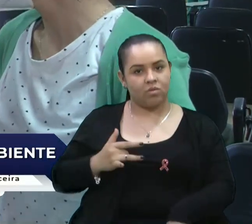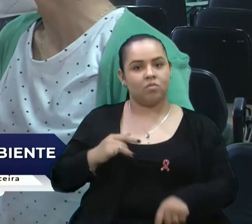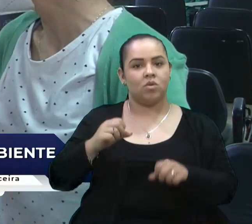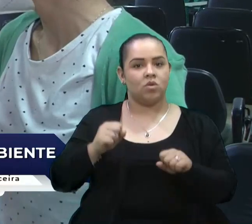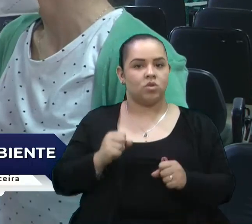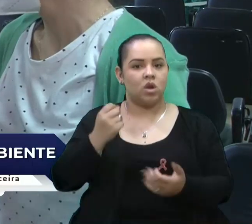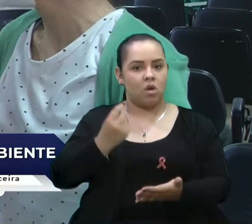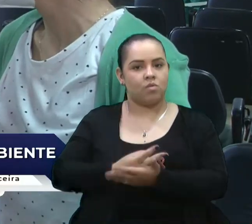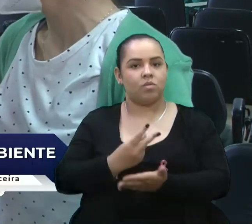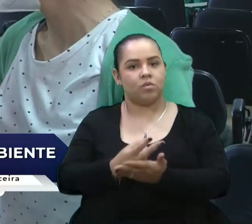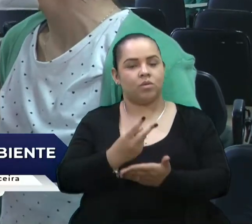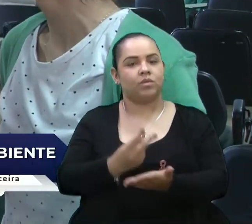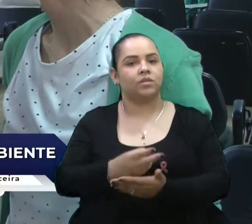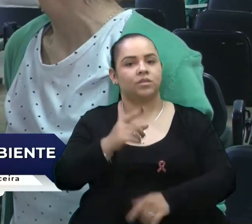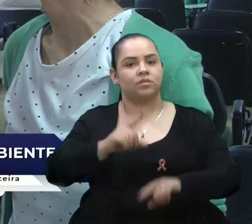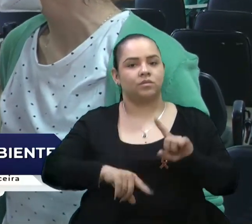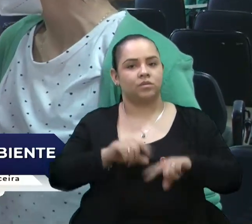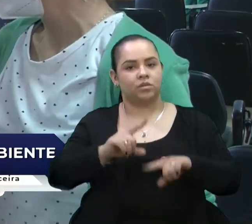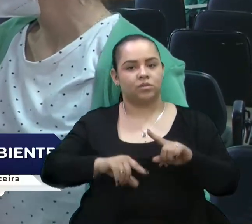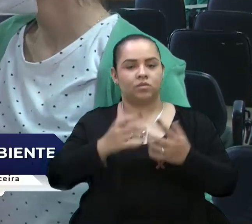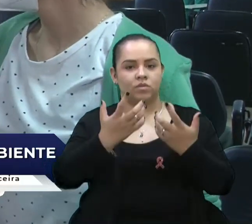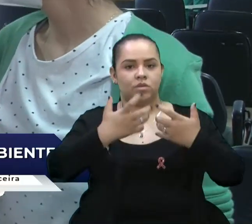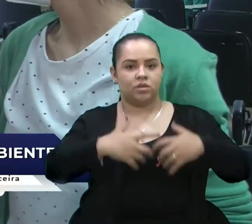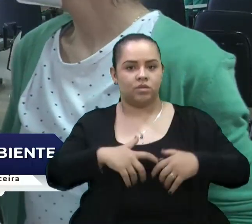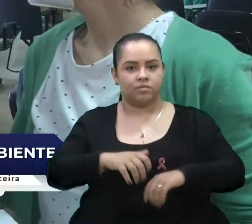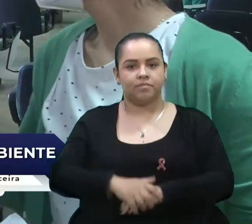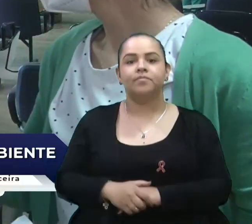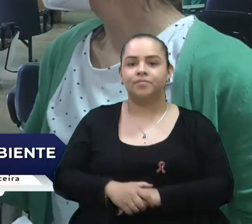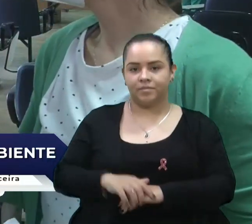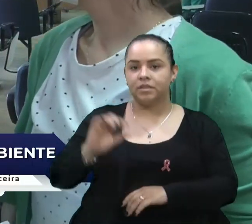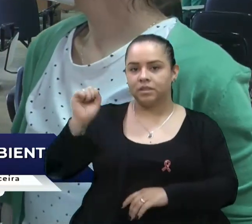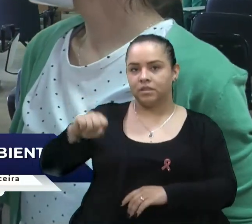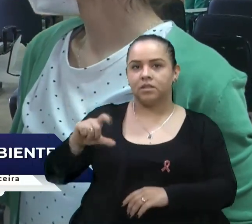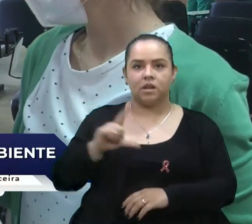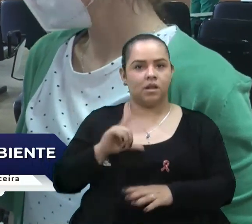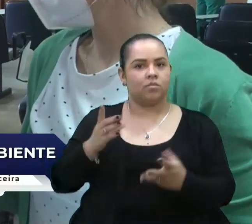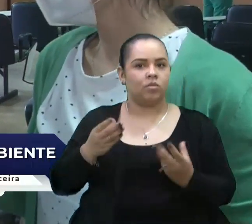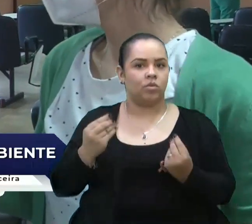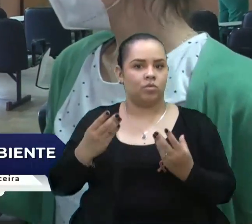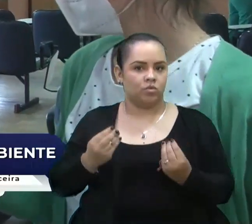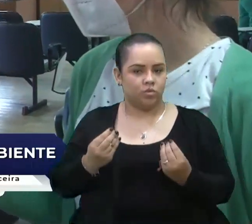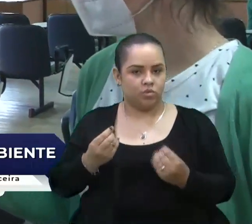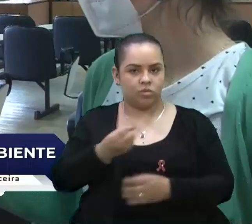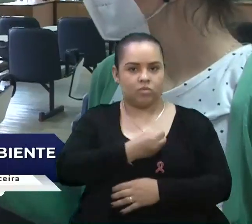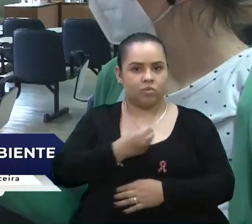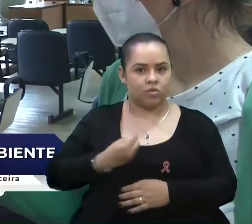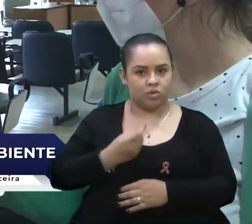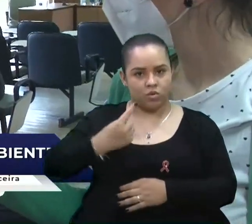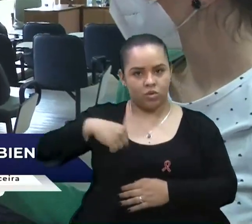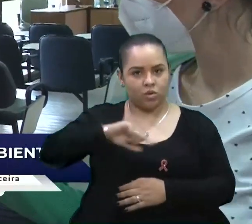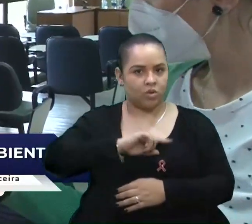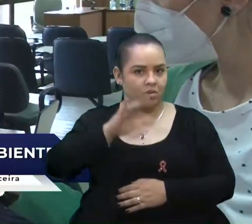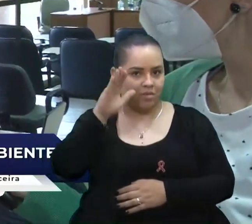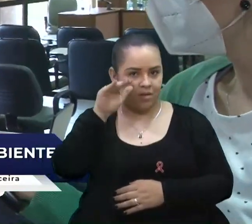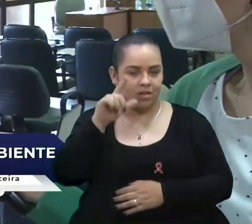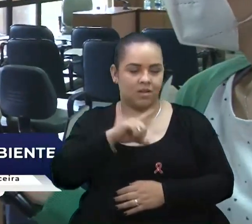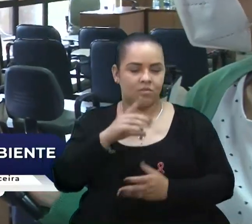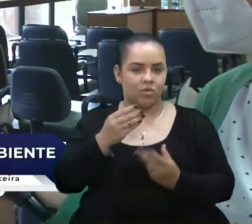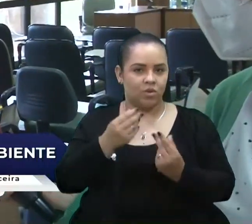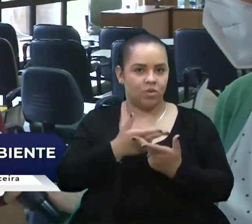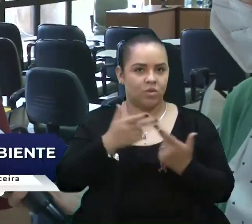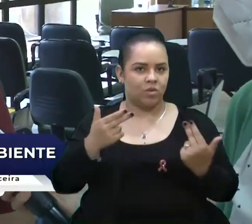continuar o serviço funcionando, né? Sim, são muitos números, né? Mas que a gente observa que mesmo tendo muitos recursos